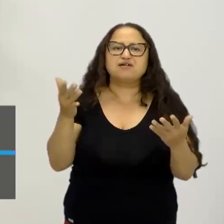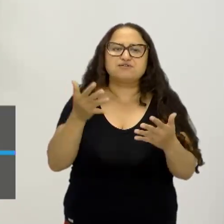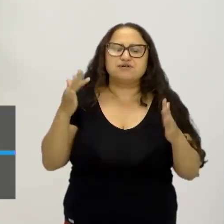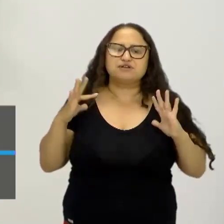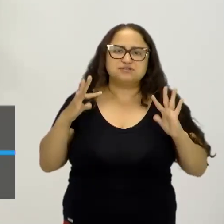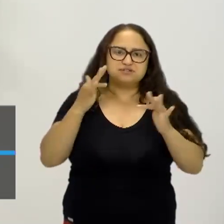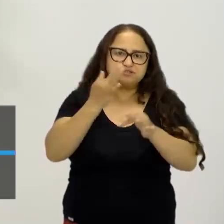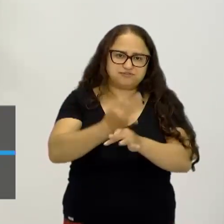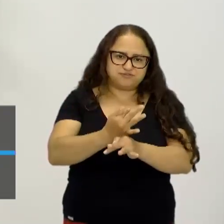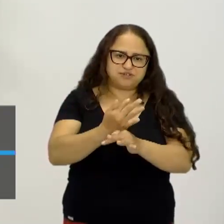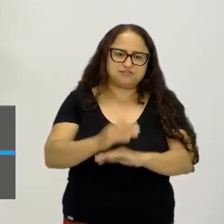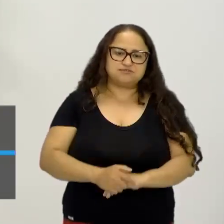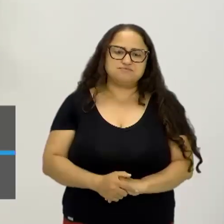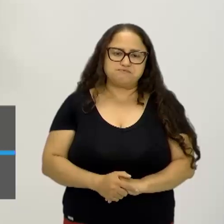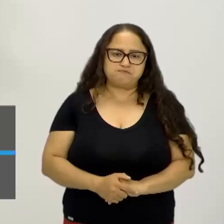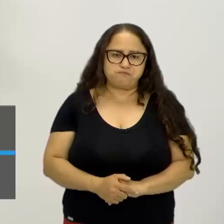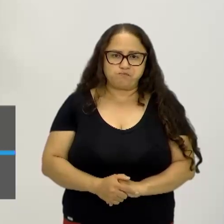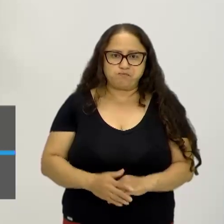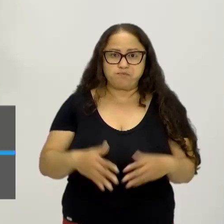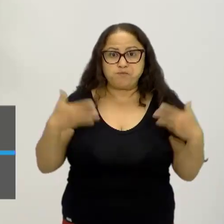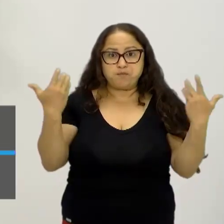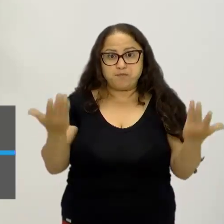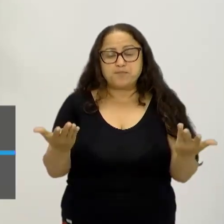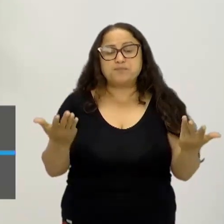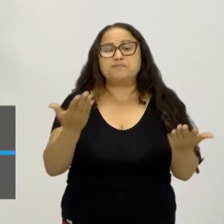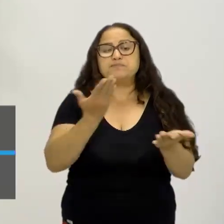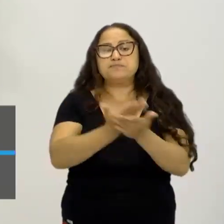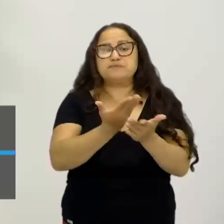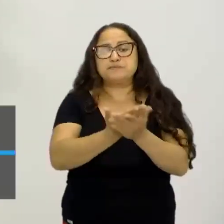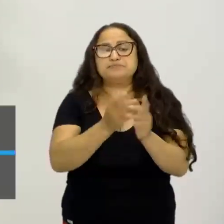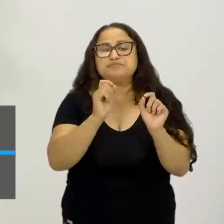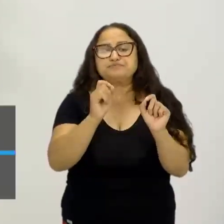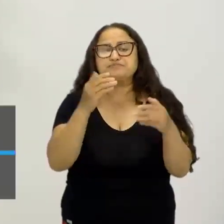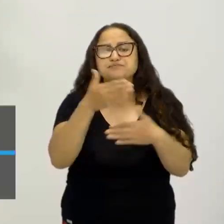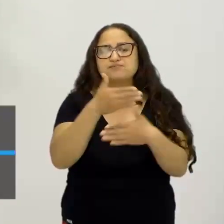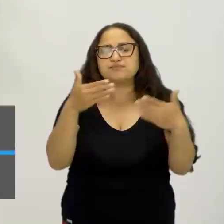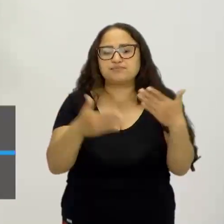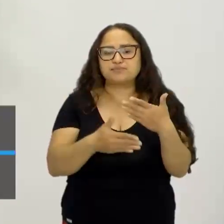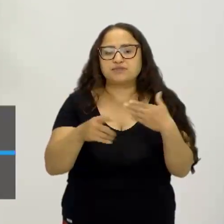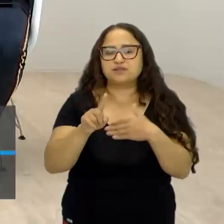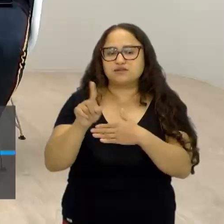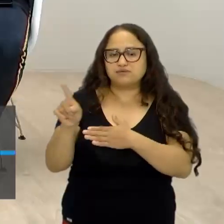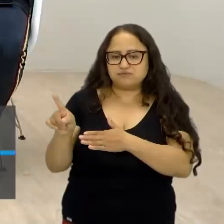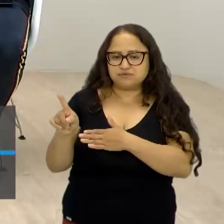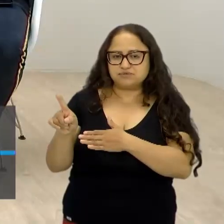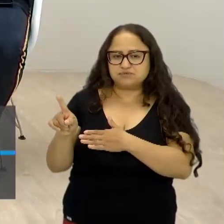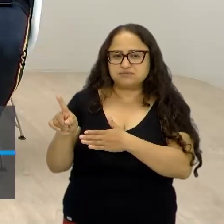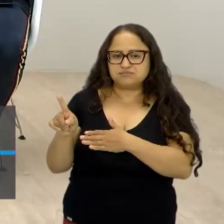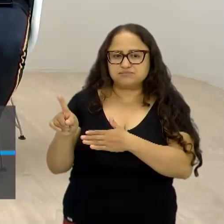aula, quem escreveu os slides parece que foi você, né, Jennifer? É